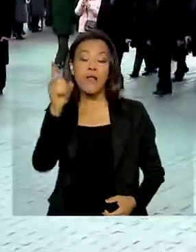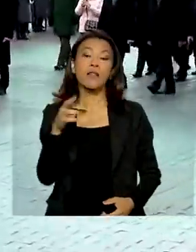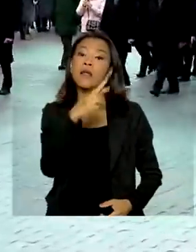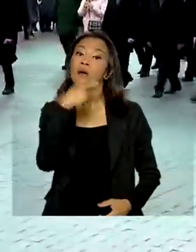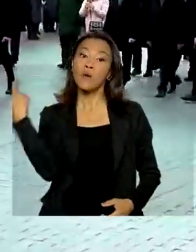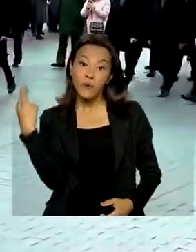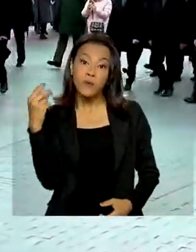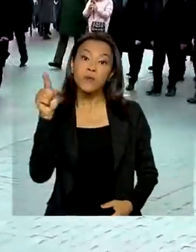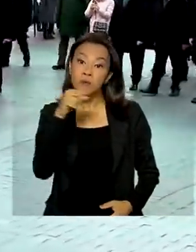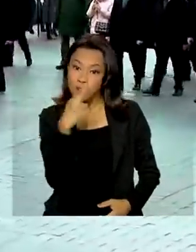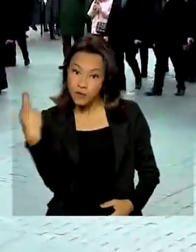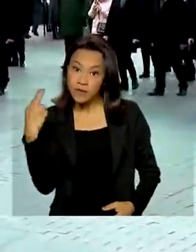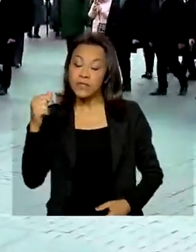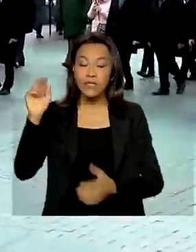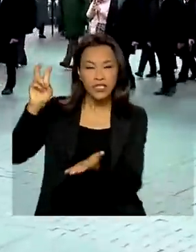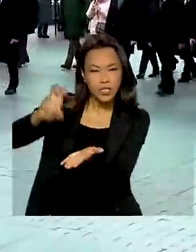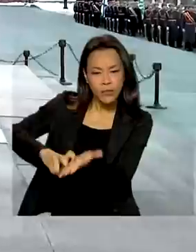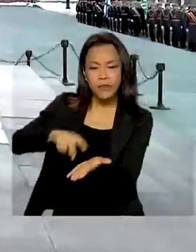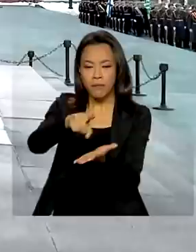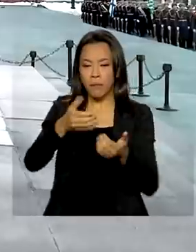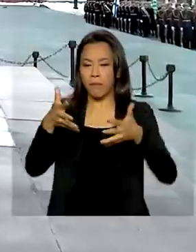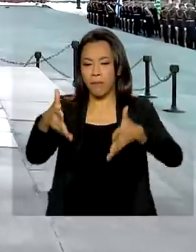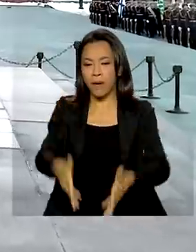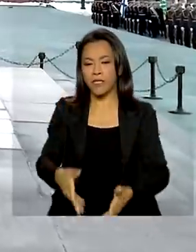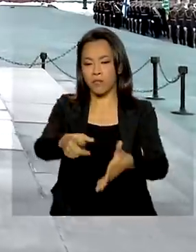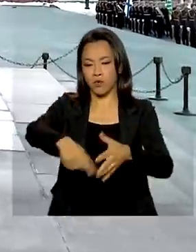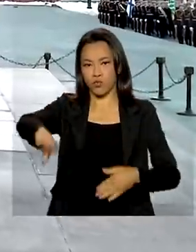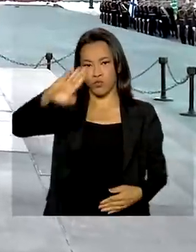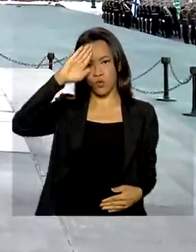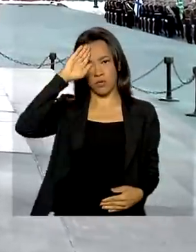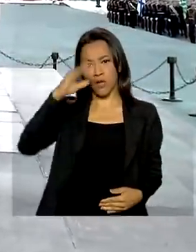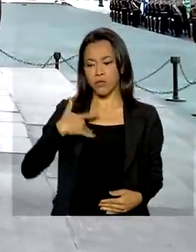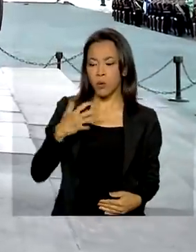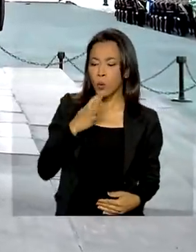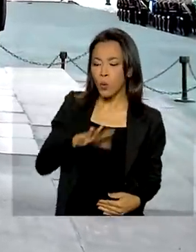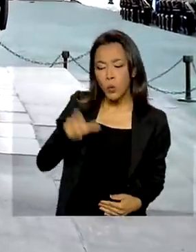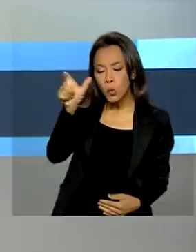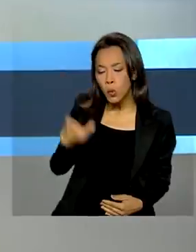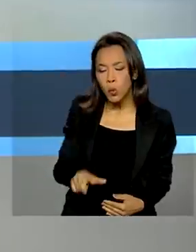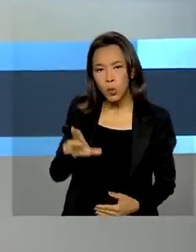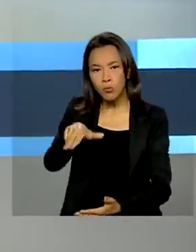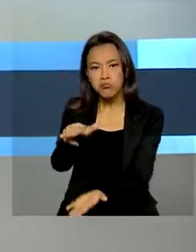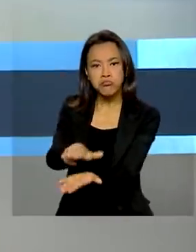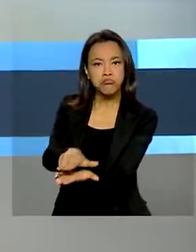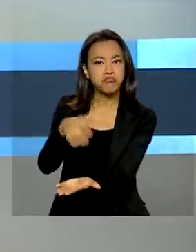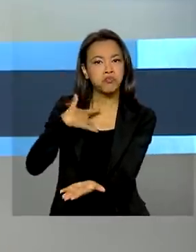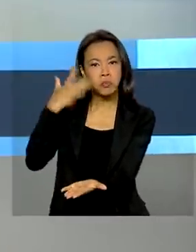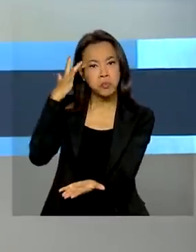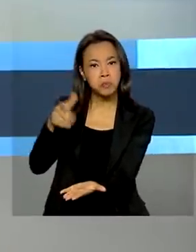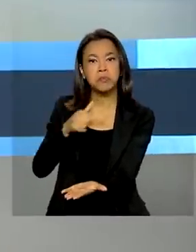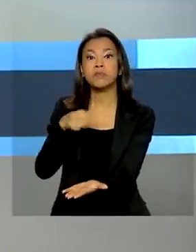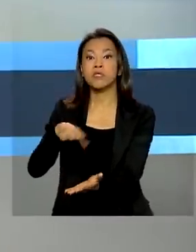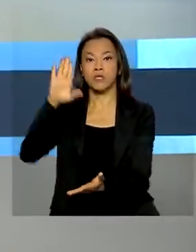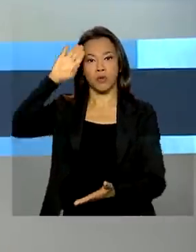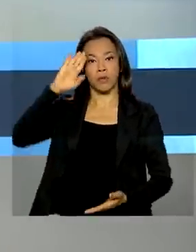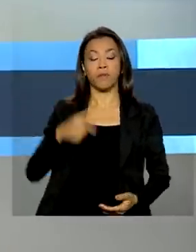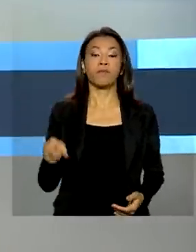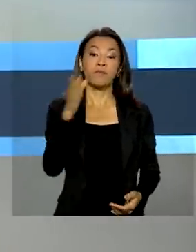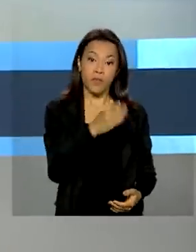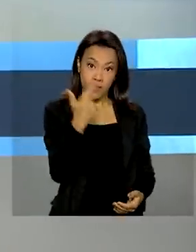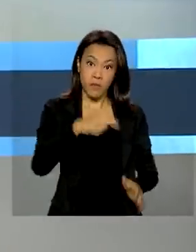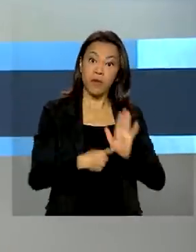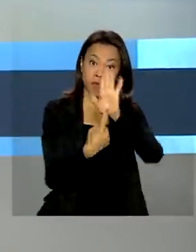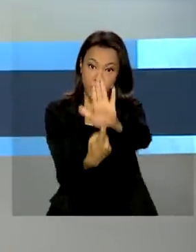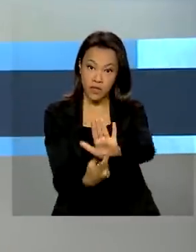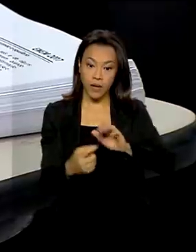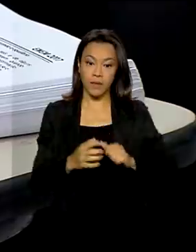participou da cerimônia de aposição floral no túmulo do soldado desconhecido. Esse é o destaque desta edição e vamos mostrar também. Sim,